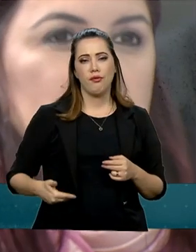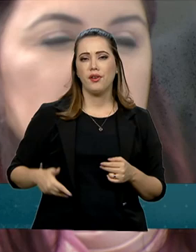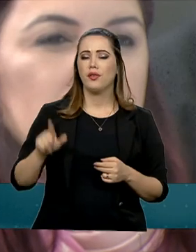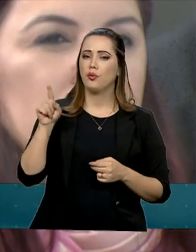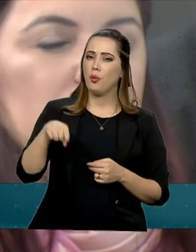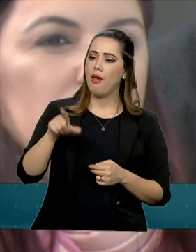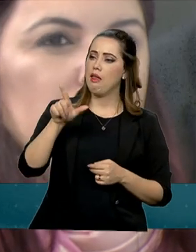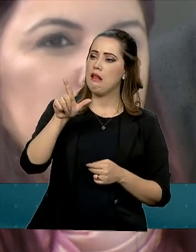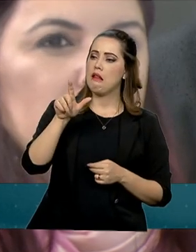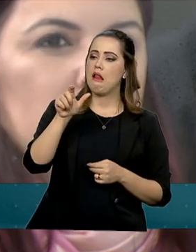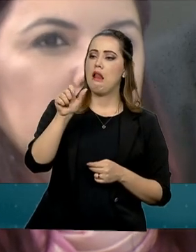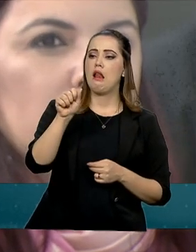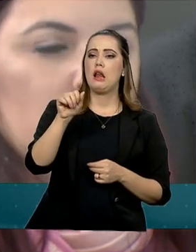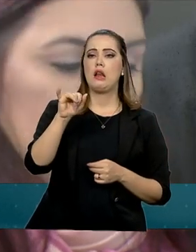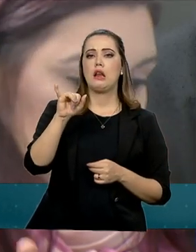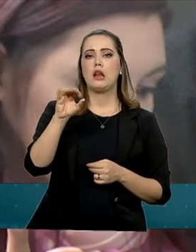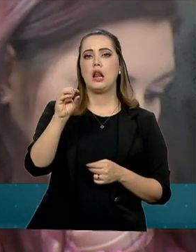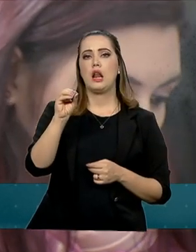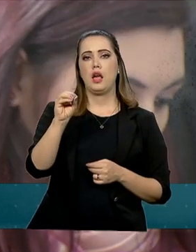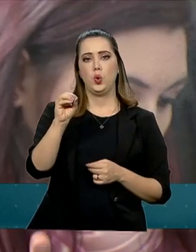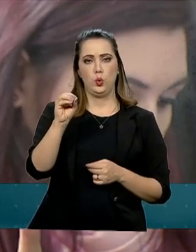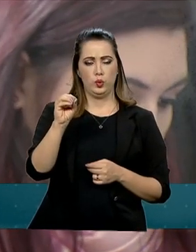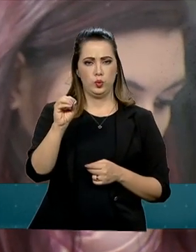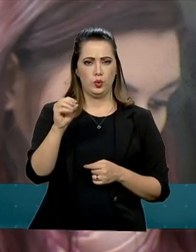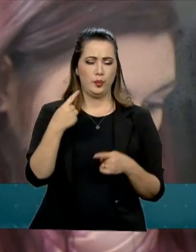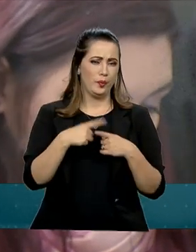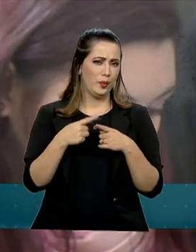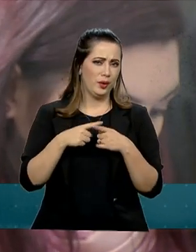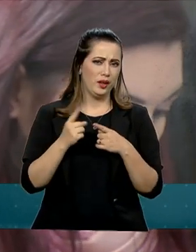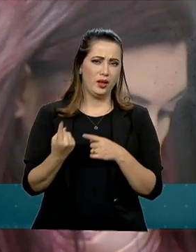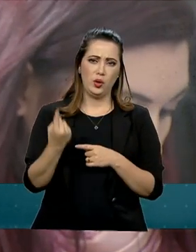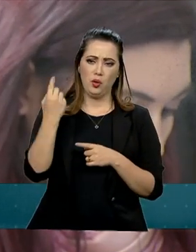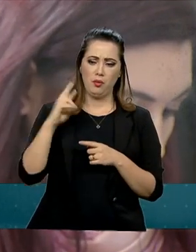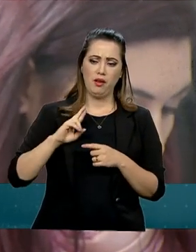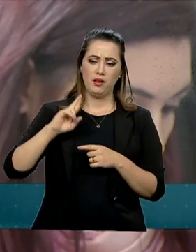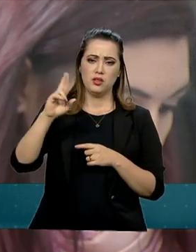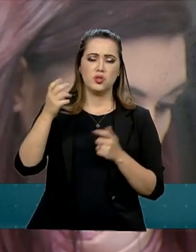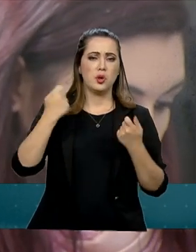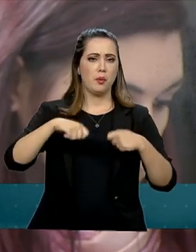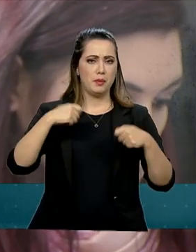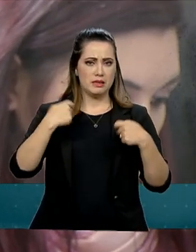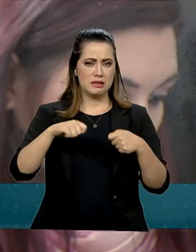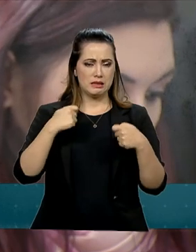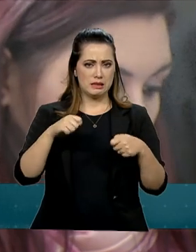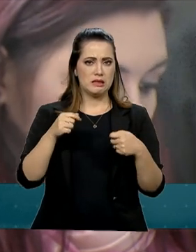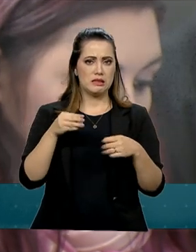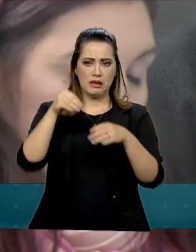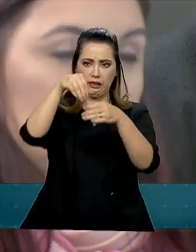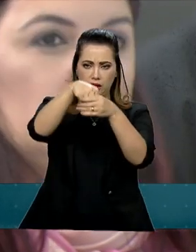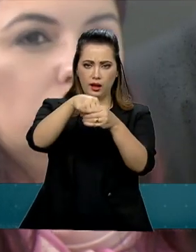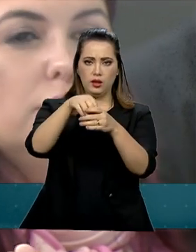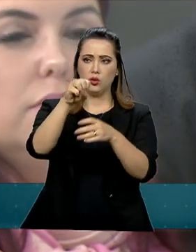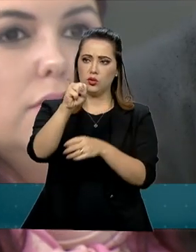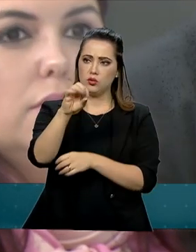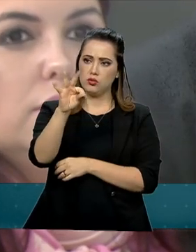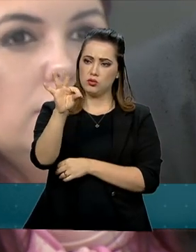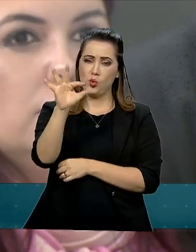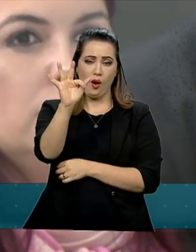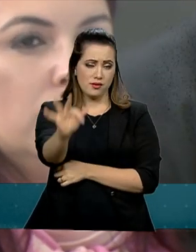uma religião precisa ter representatividade no Supremo? A interpretação que se faz das leis e da